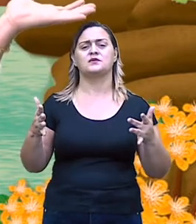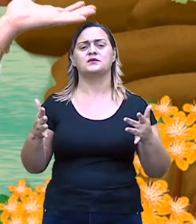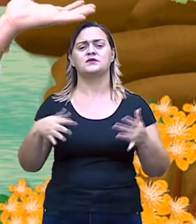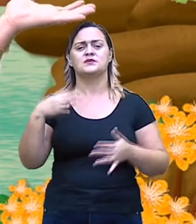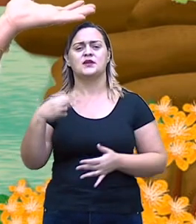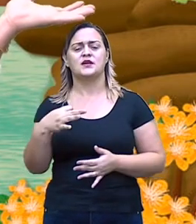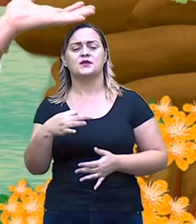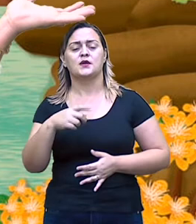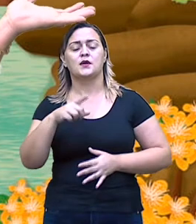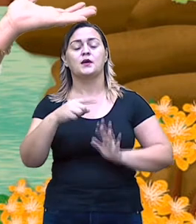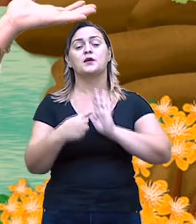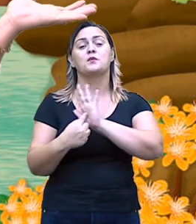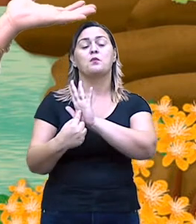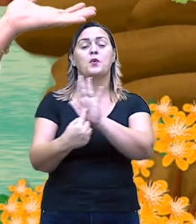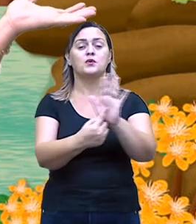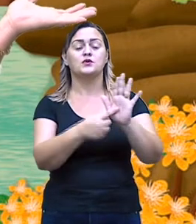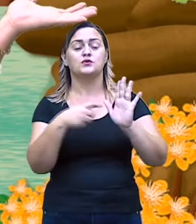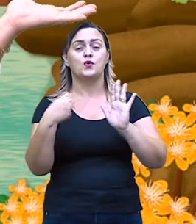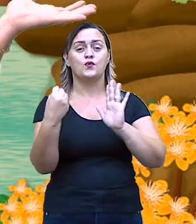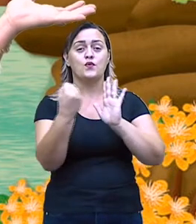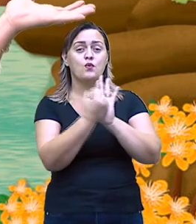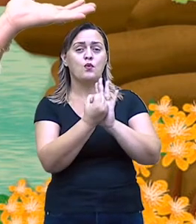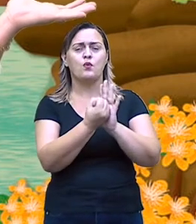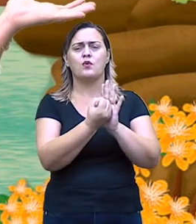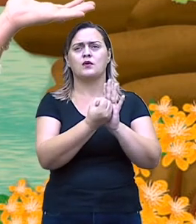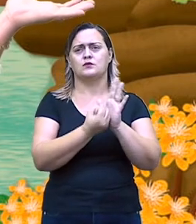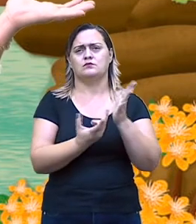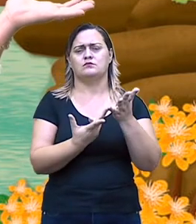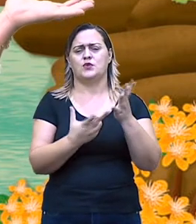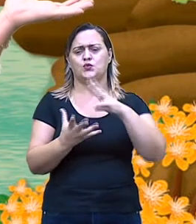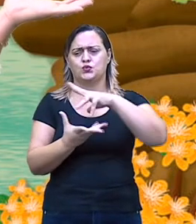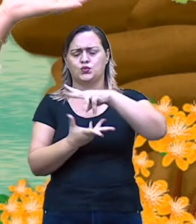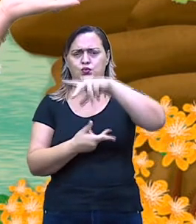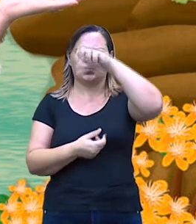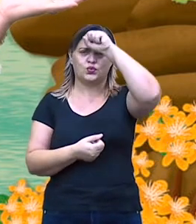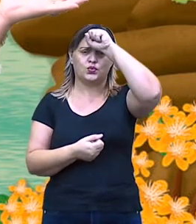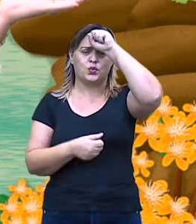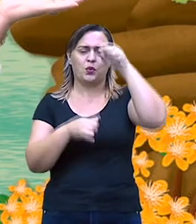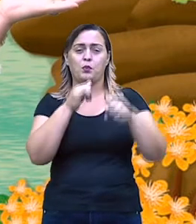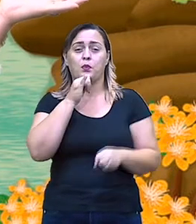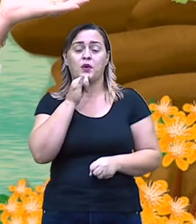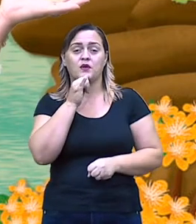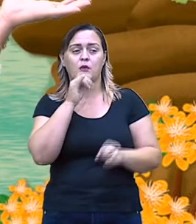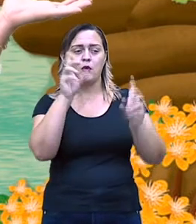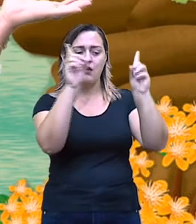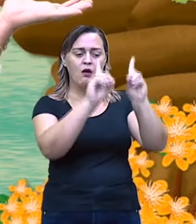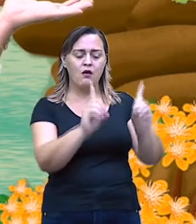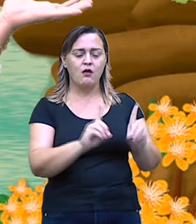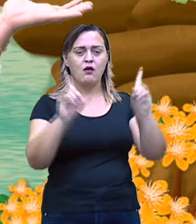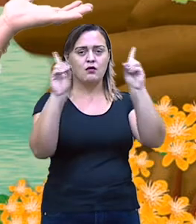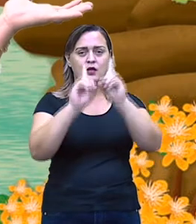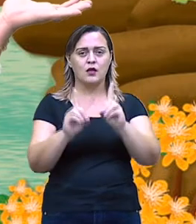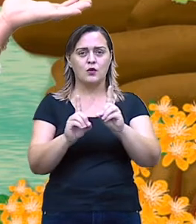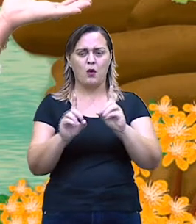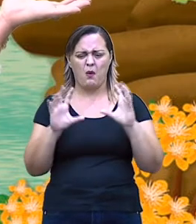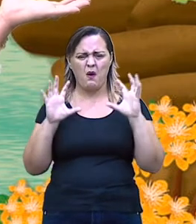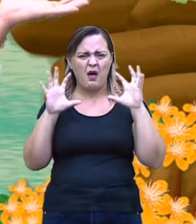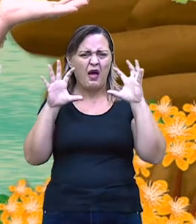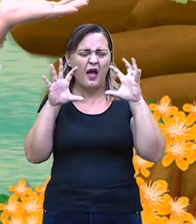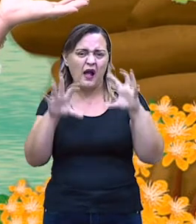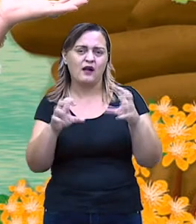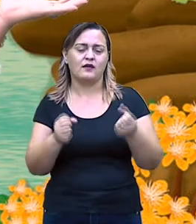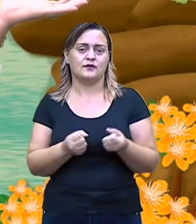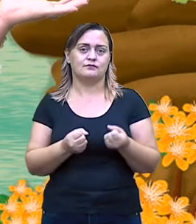sobrenaturais. Simbologia. Como deuses, né? Ou monstros. Que servem para explicar certos fatos.